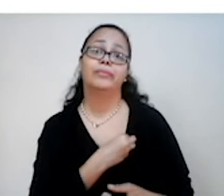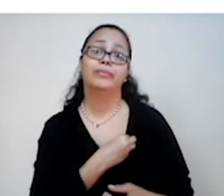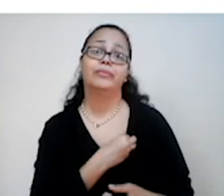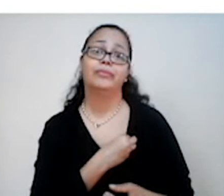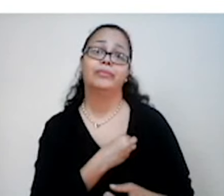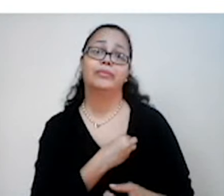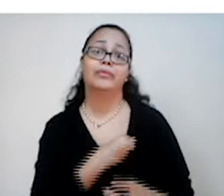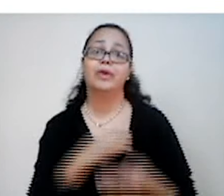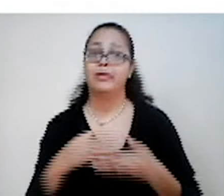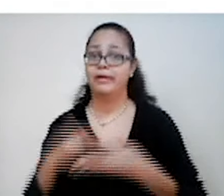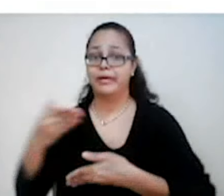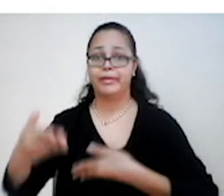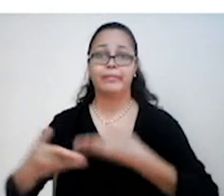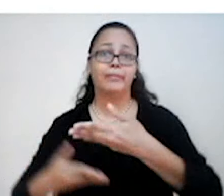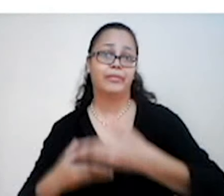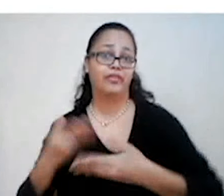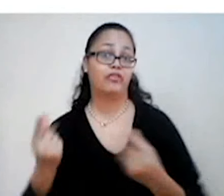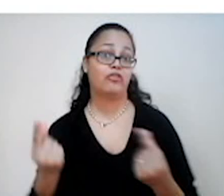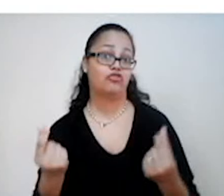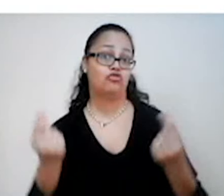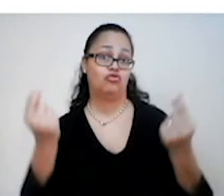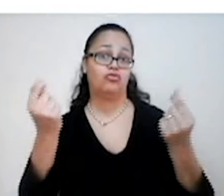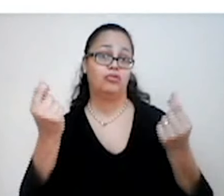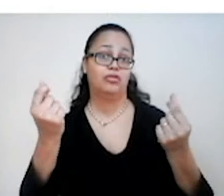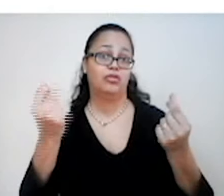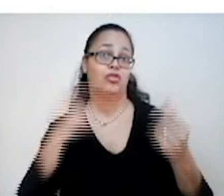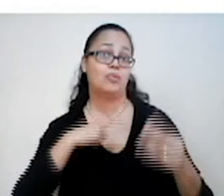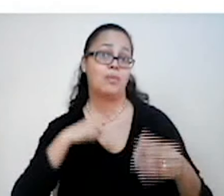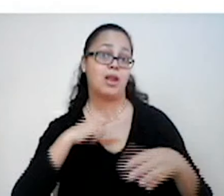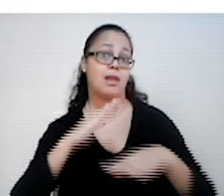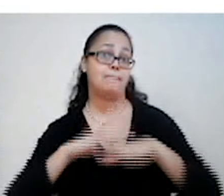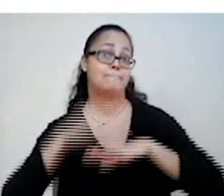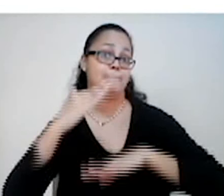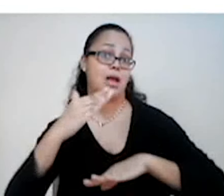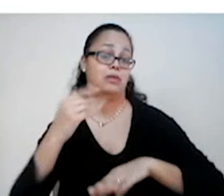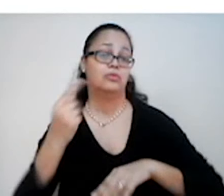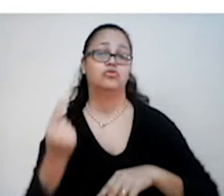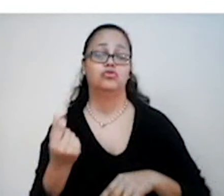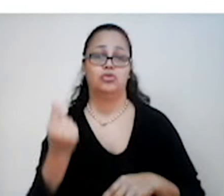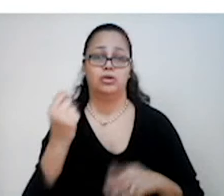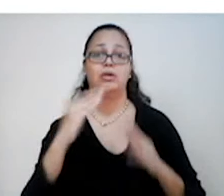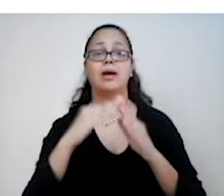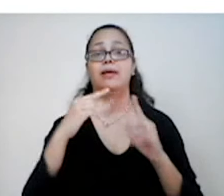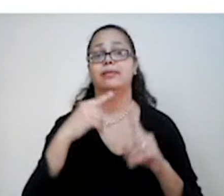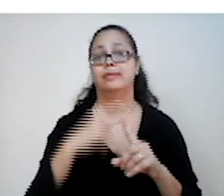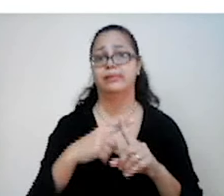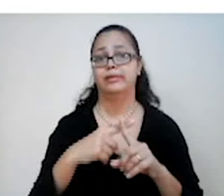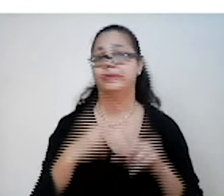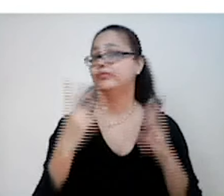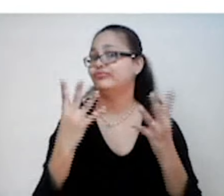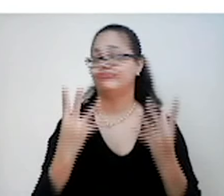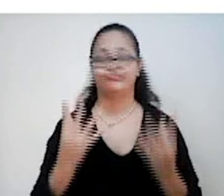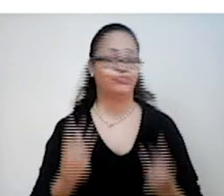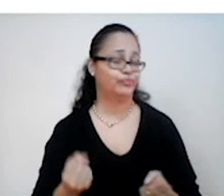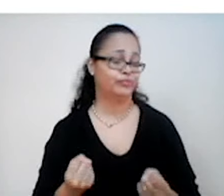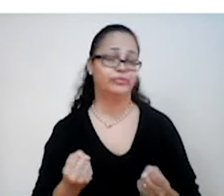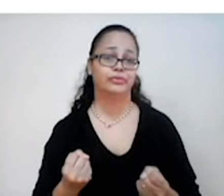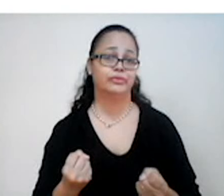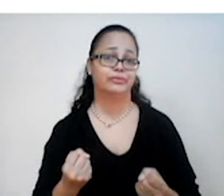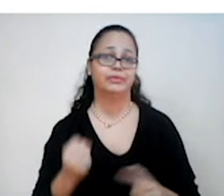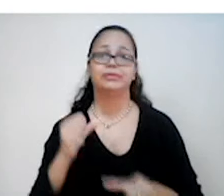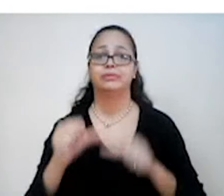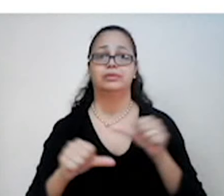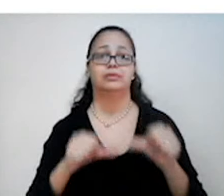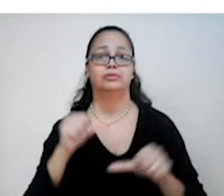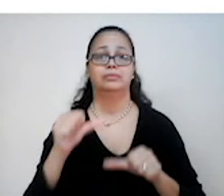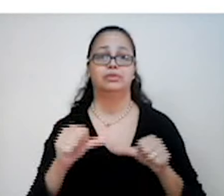pecado em prestar dinheiro para ter lucro, ok? A igreja, então, não era favorável a